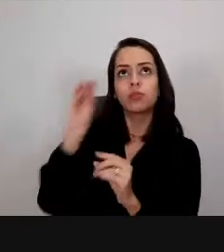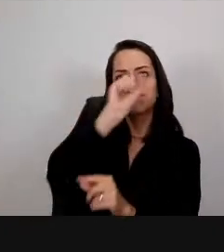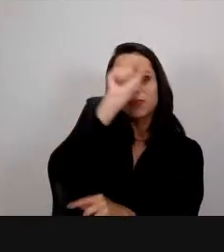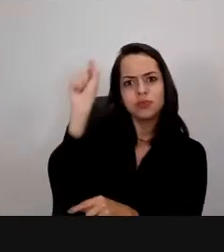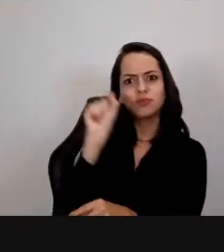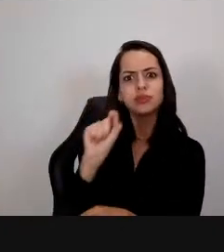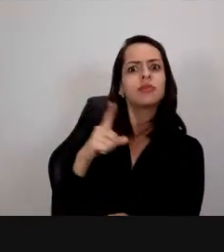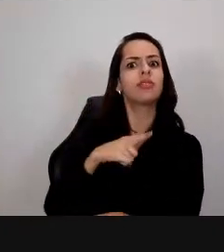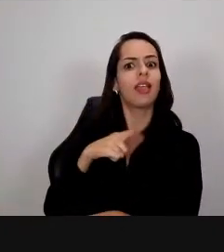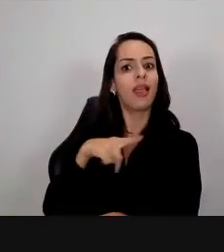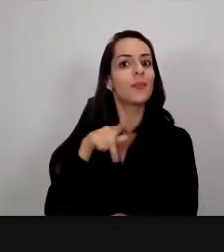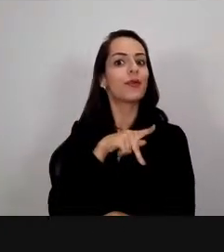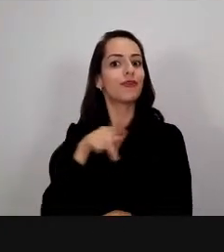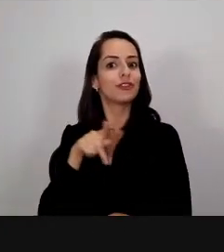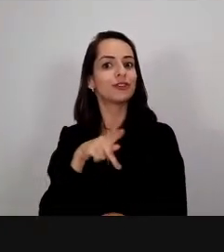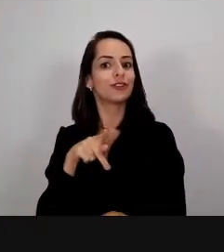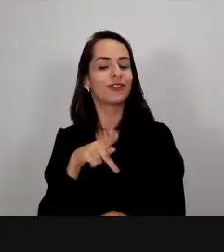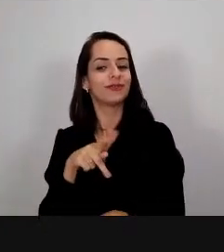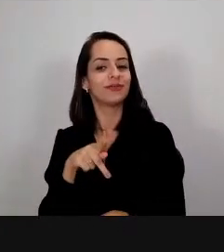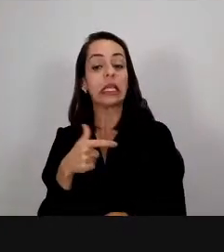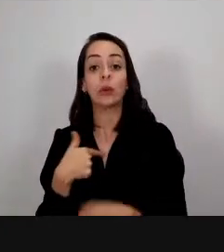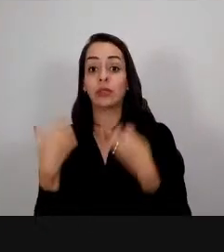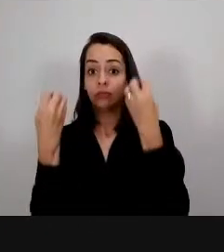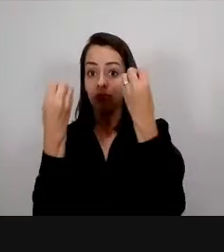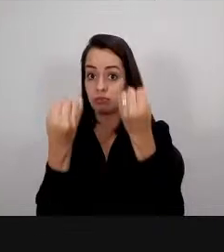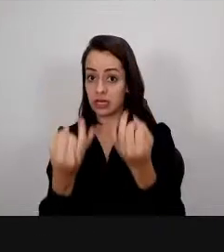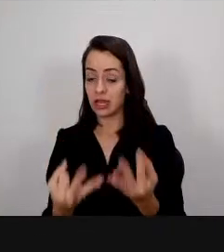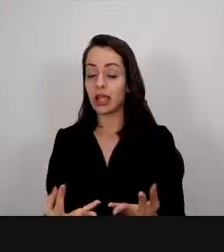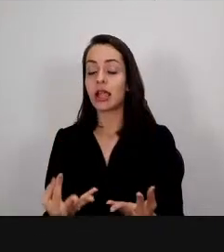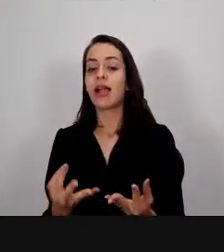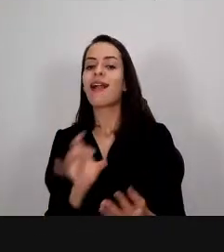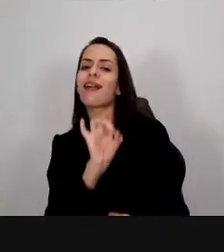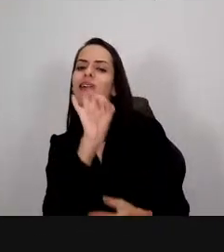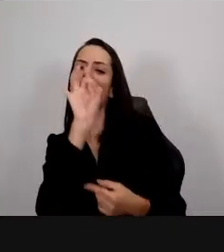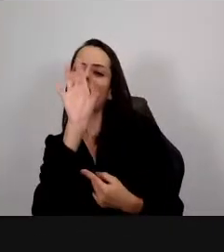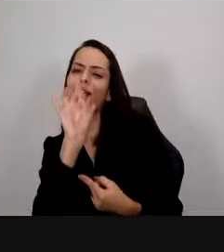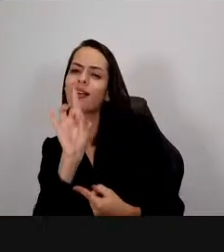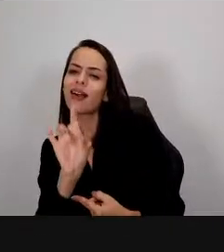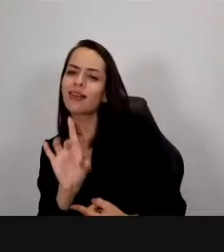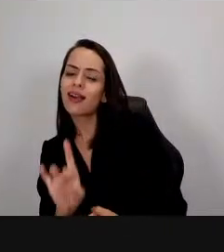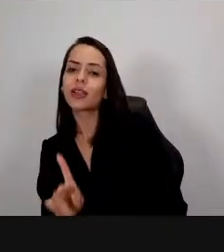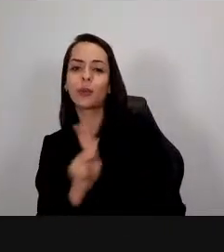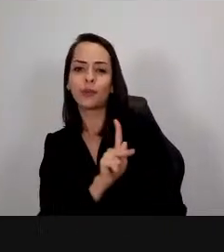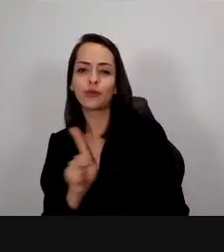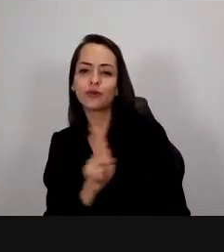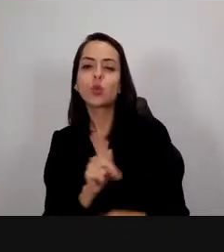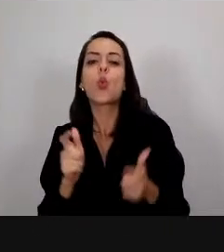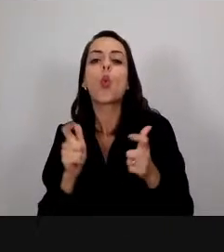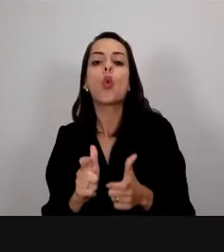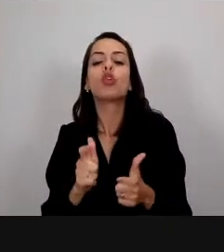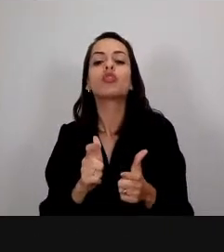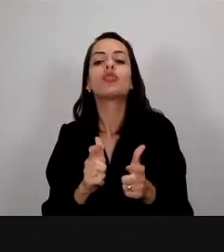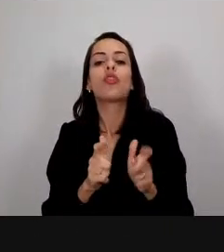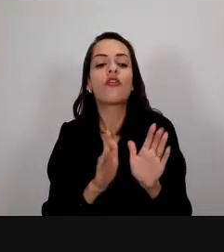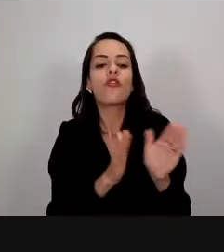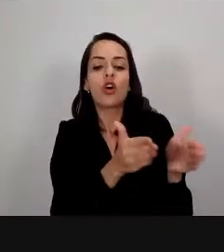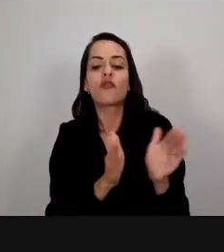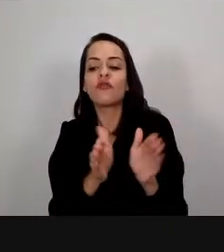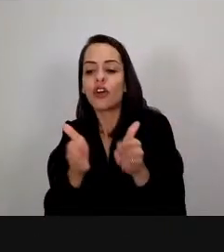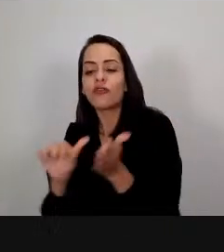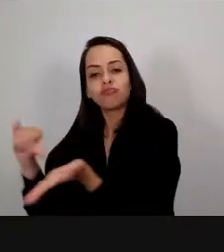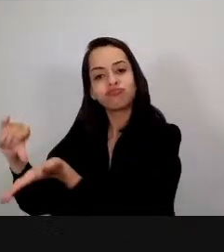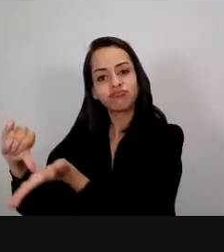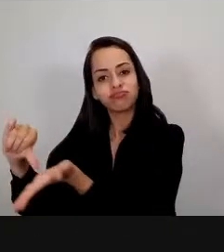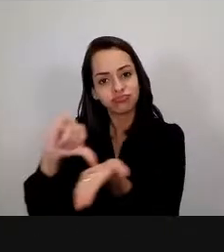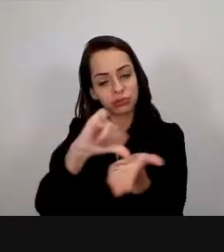e identificar qual é o campus que eles atuarão e já na minha fala agradecê-los em nome do Instituto Federal do Norte de